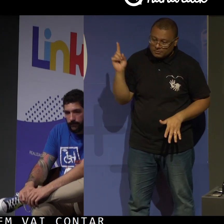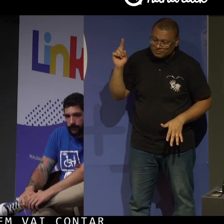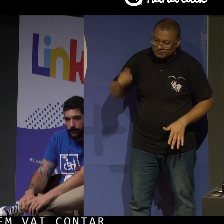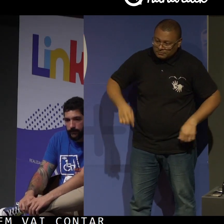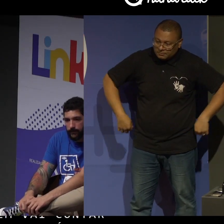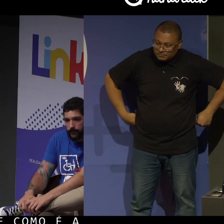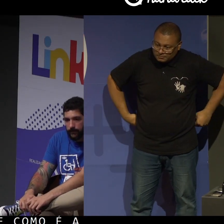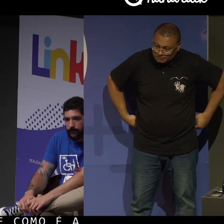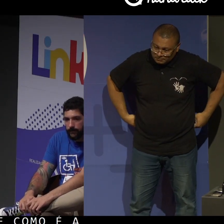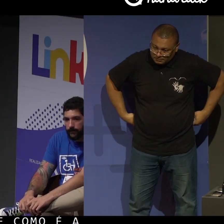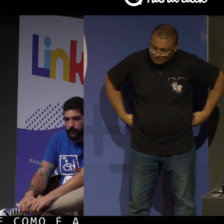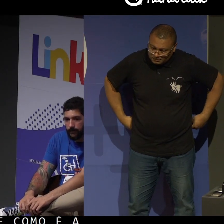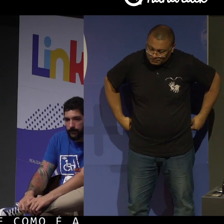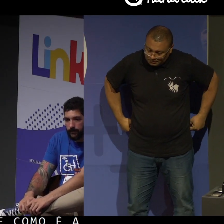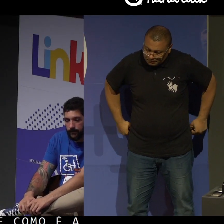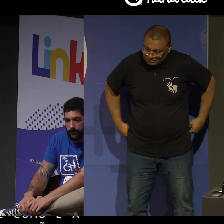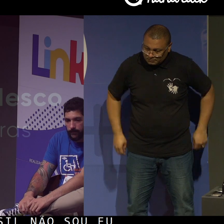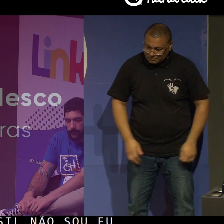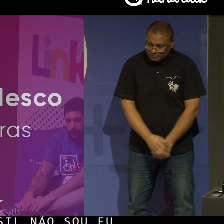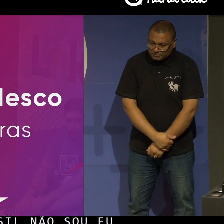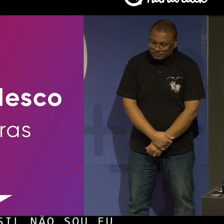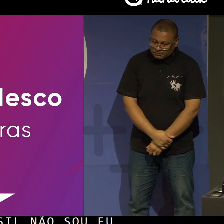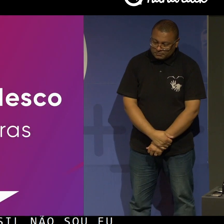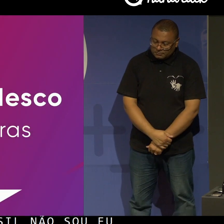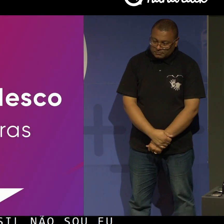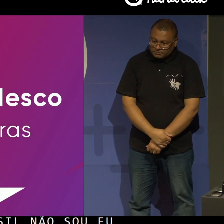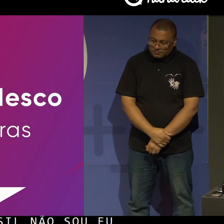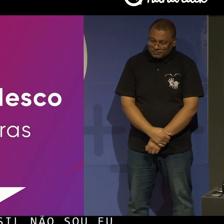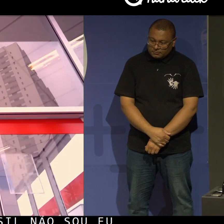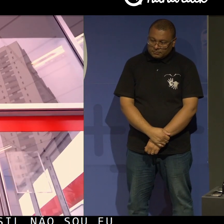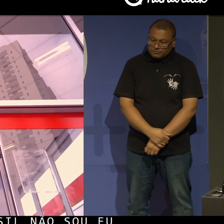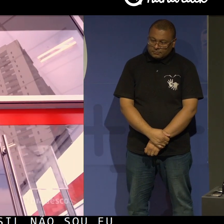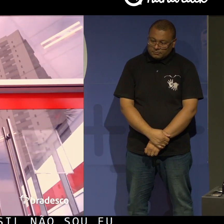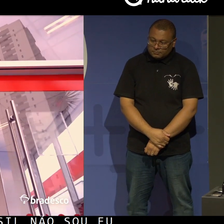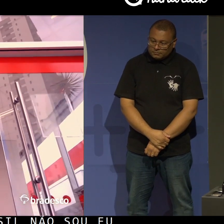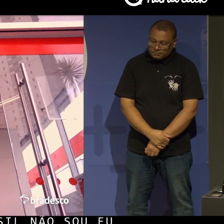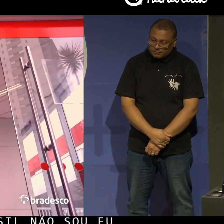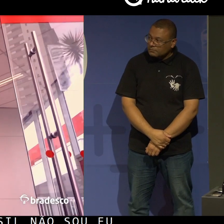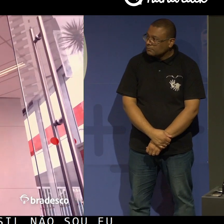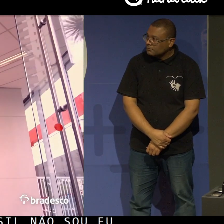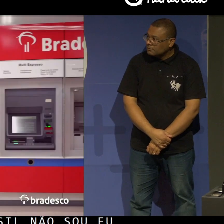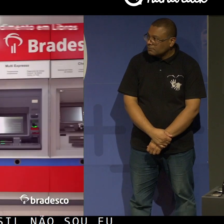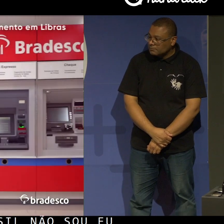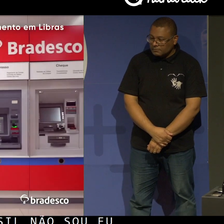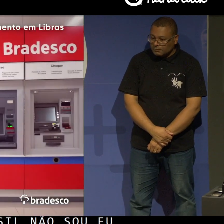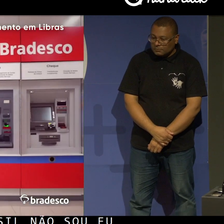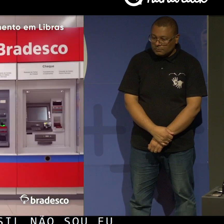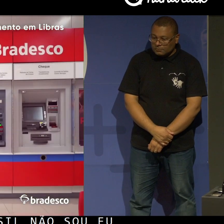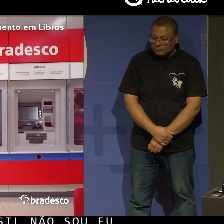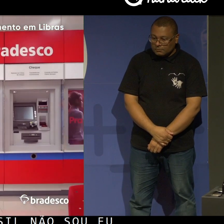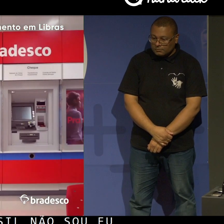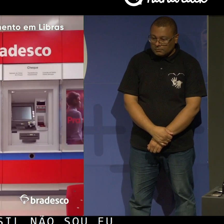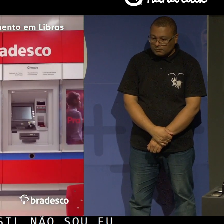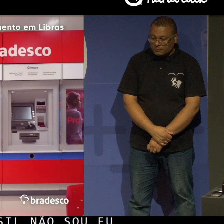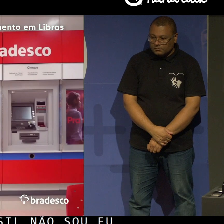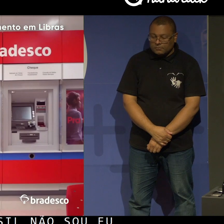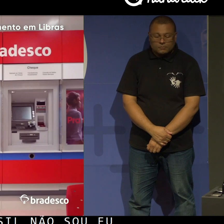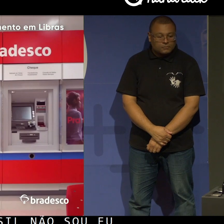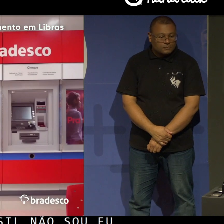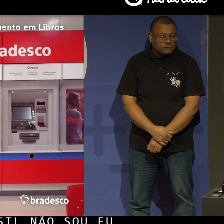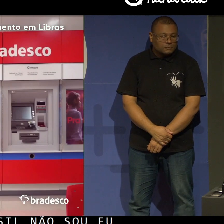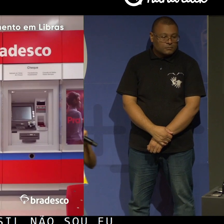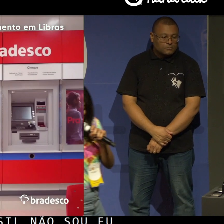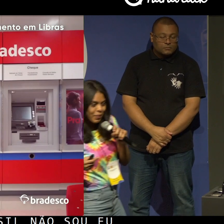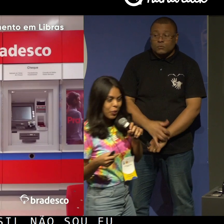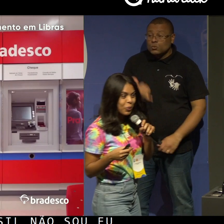esquerda. Acessibilidade do Bradesco, atendimento em libras. Um homem entra em uma agência do